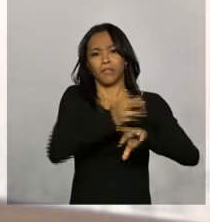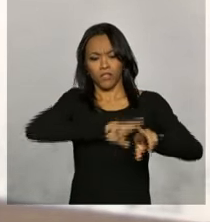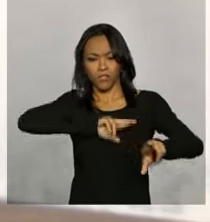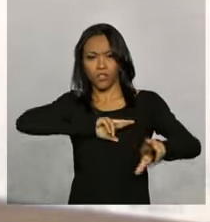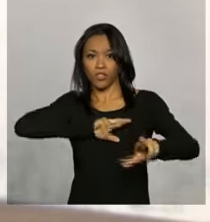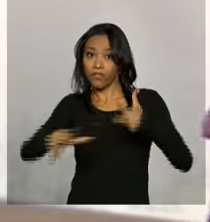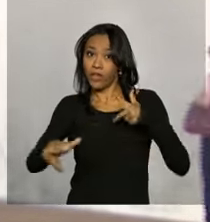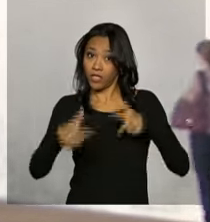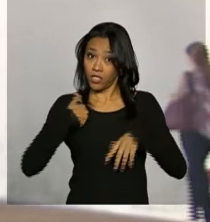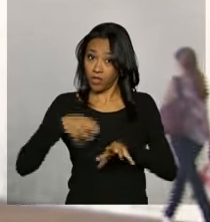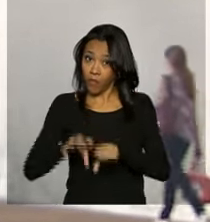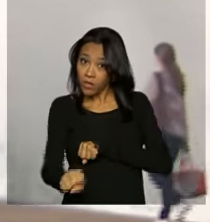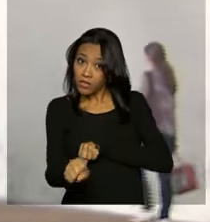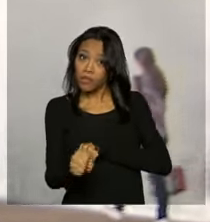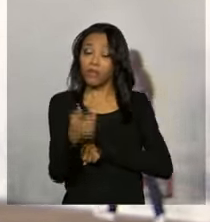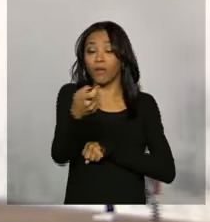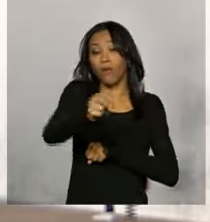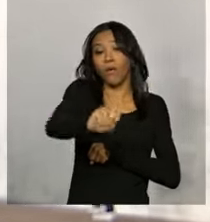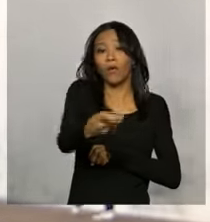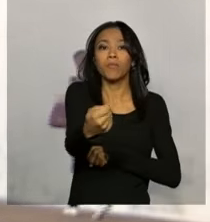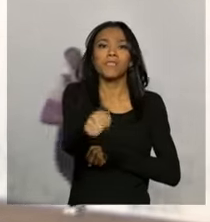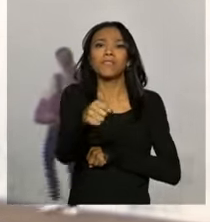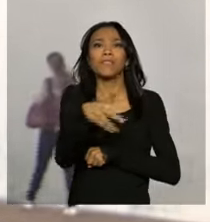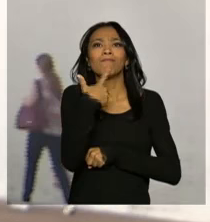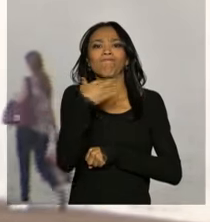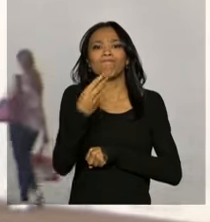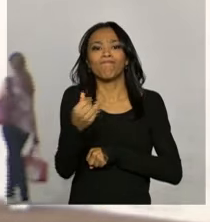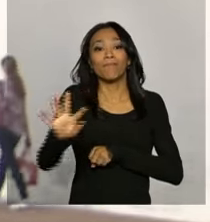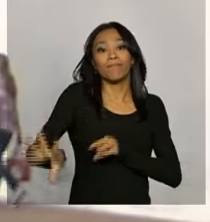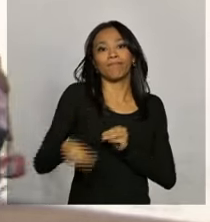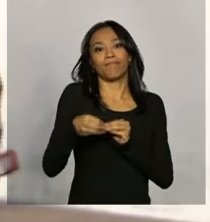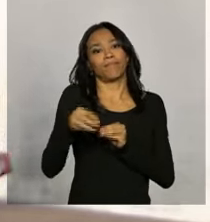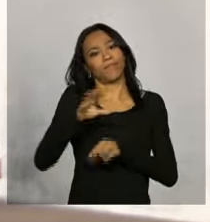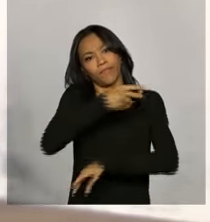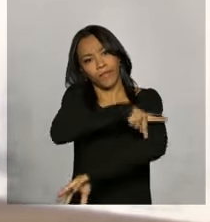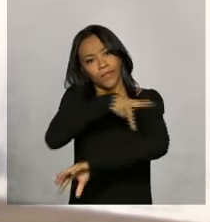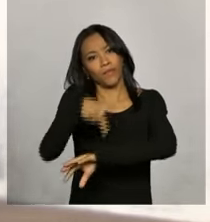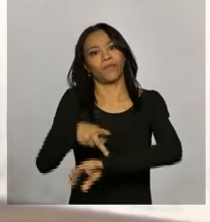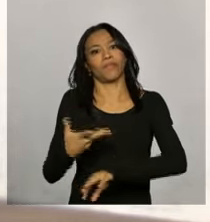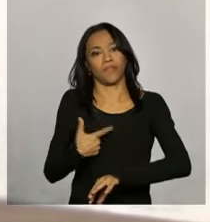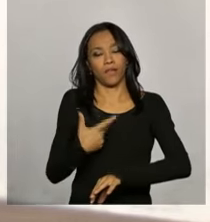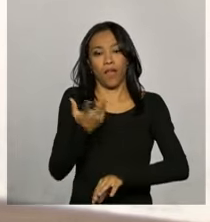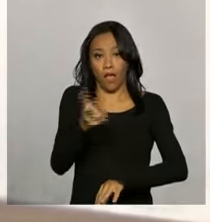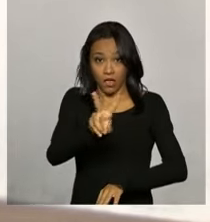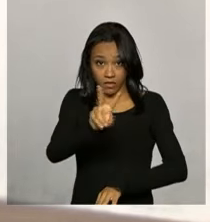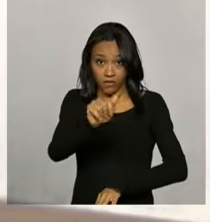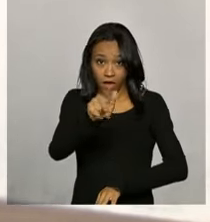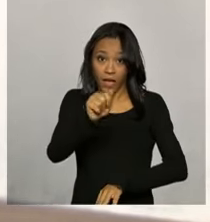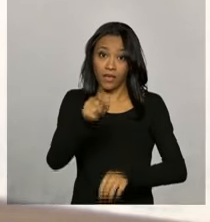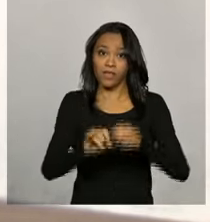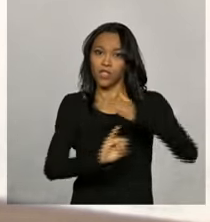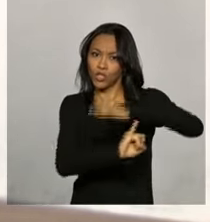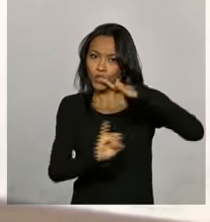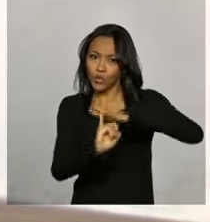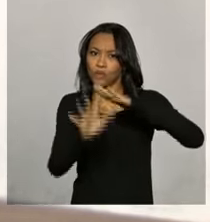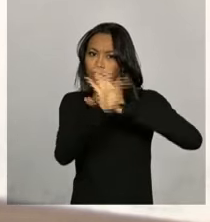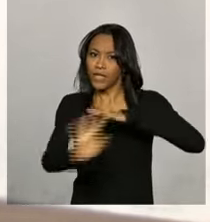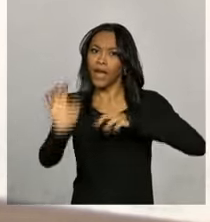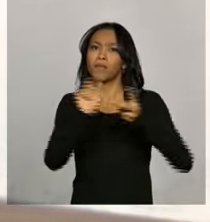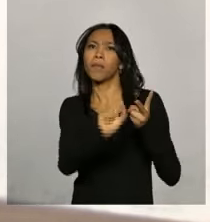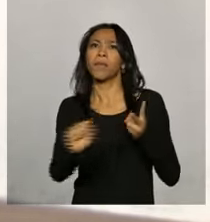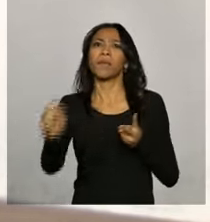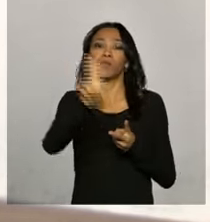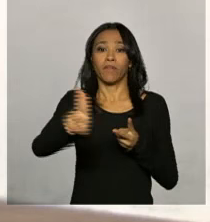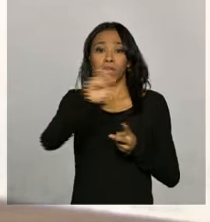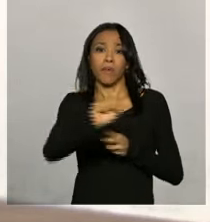de sua licenciatura ou que precisam de alguma complementação pedagógica. As vagas são institutos federais e universidades